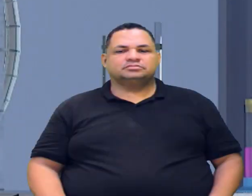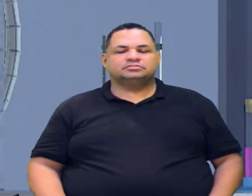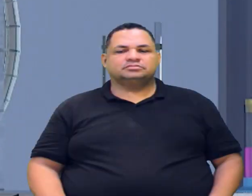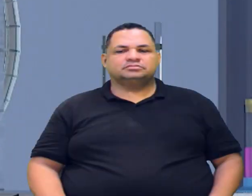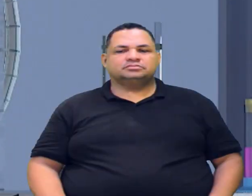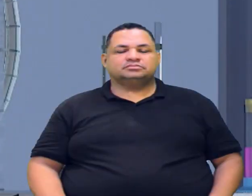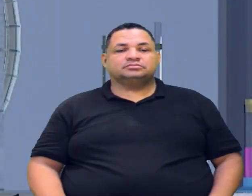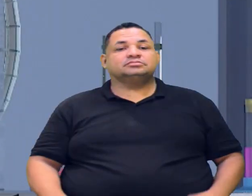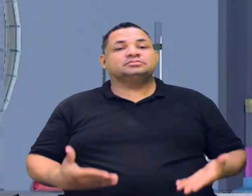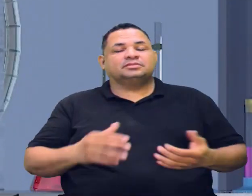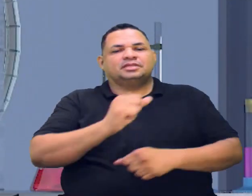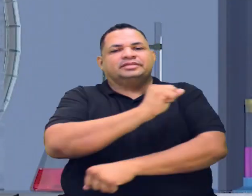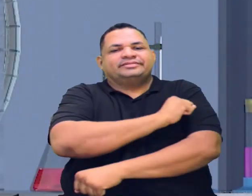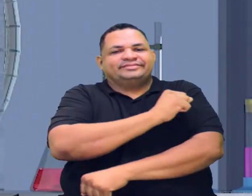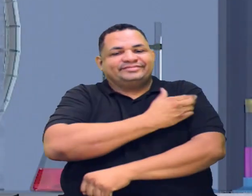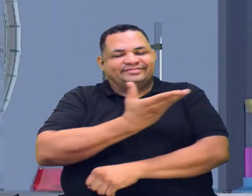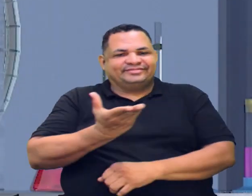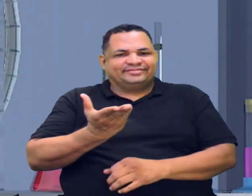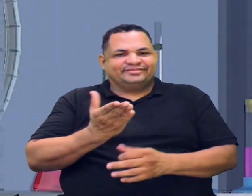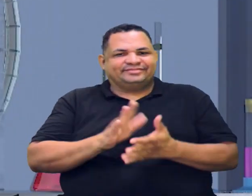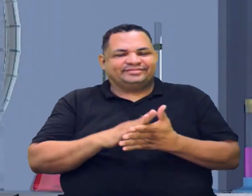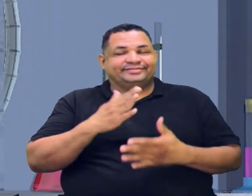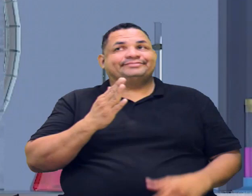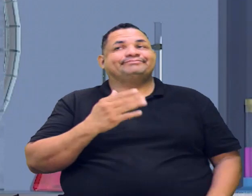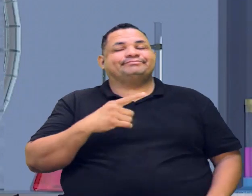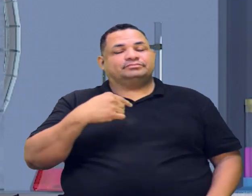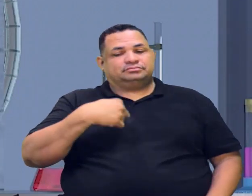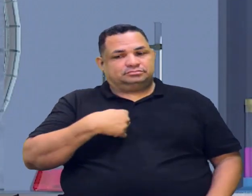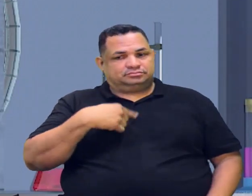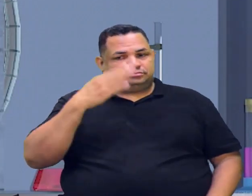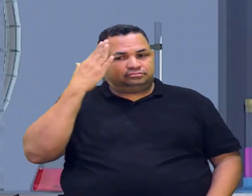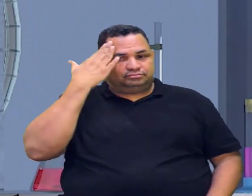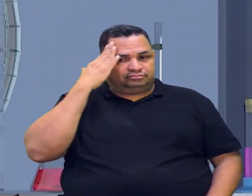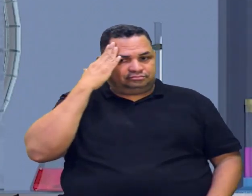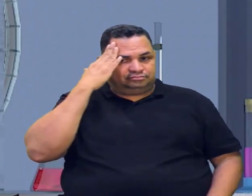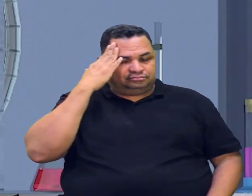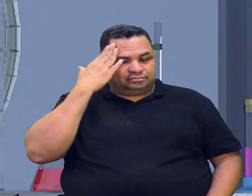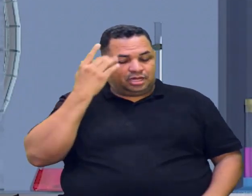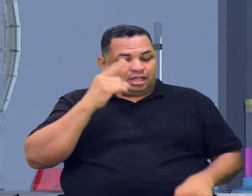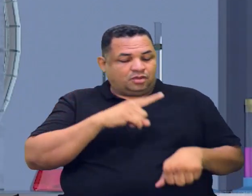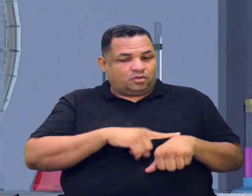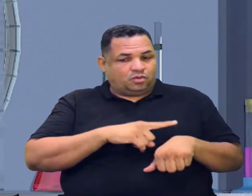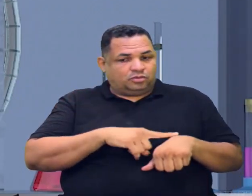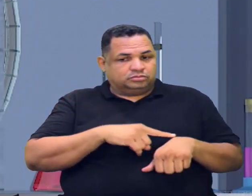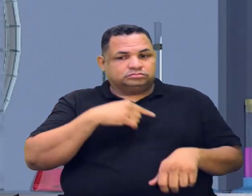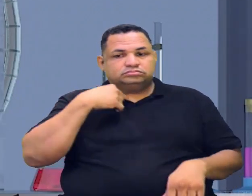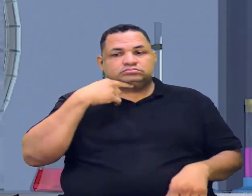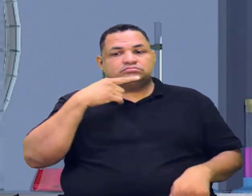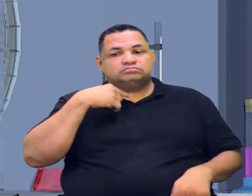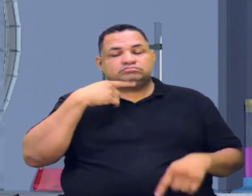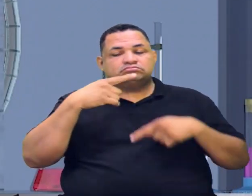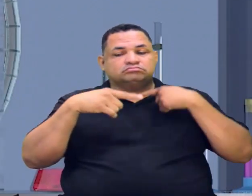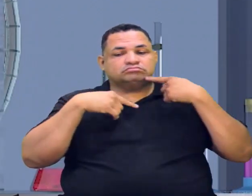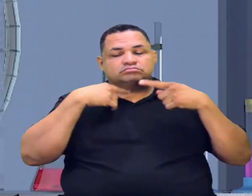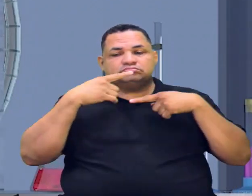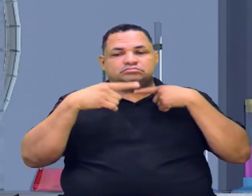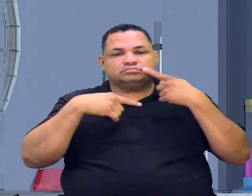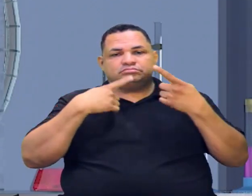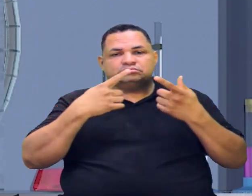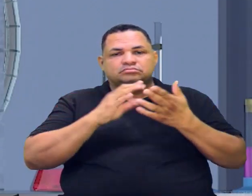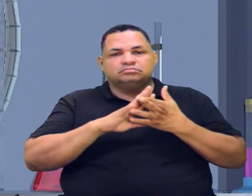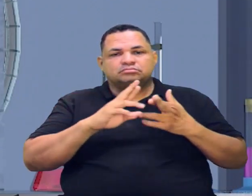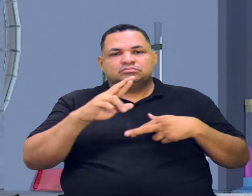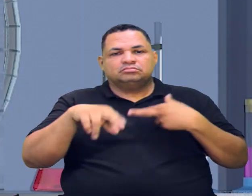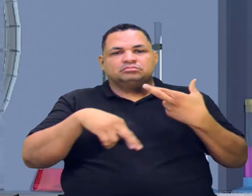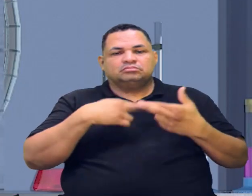E aí, galerinha? Eu entendo que nesse momento, uma das maiores dúvidas em relação às